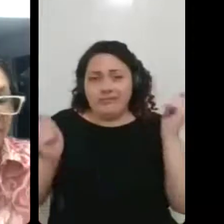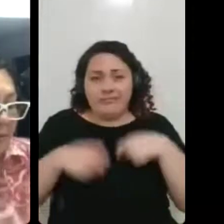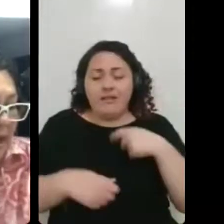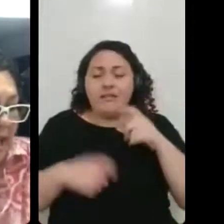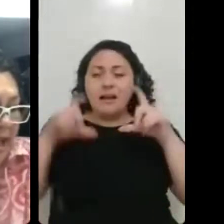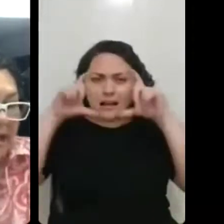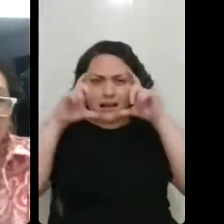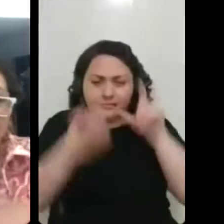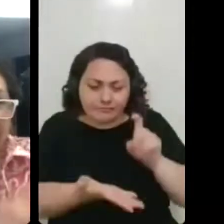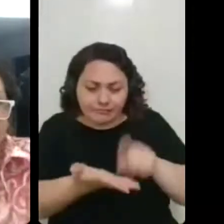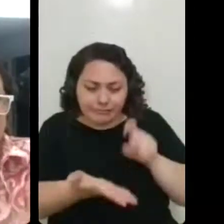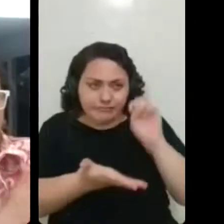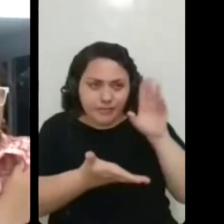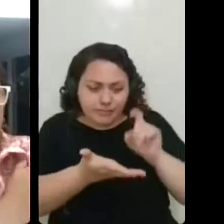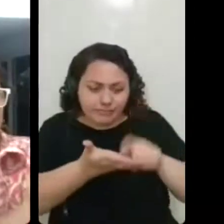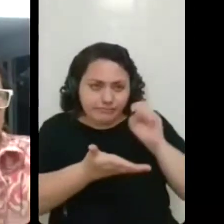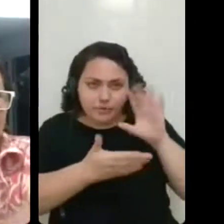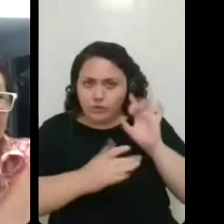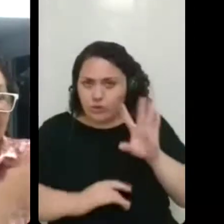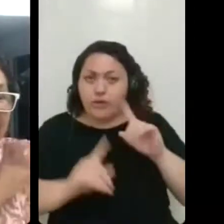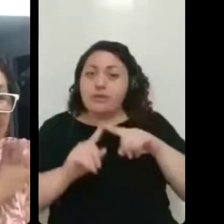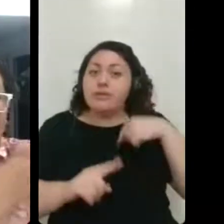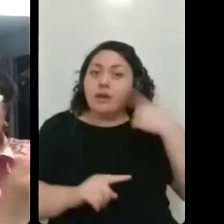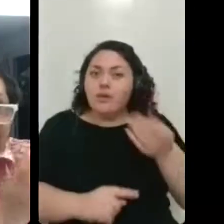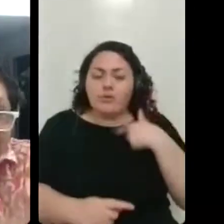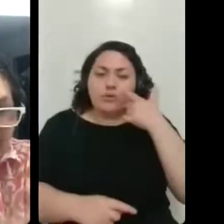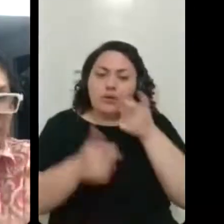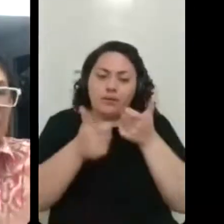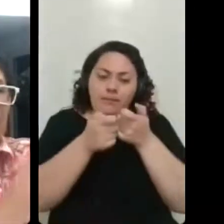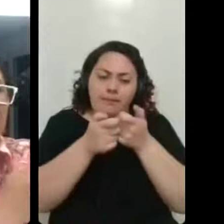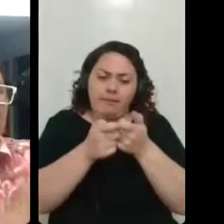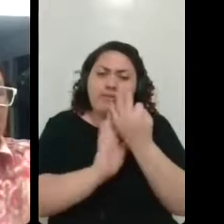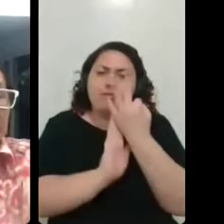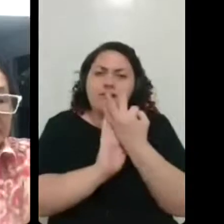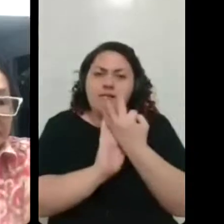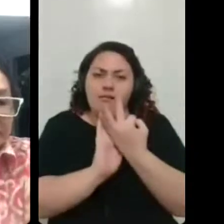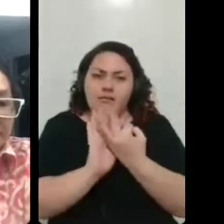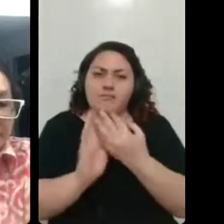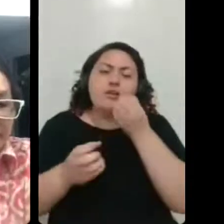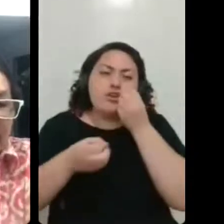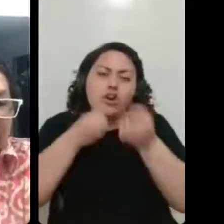testão, contando muito e agradecendo muito, né?